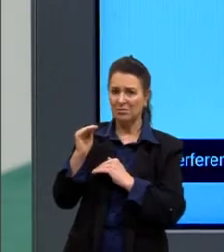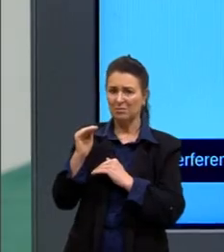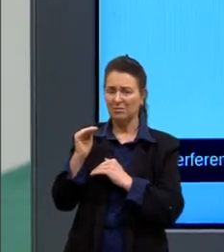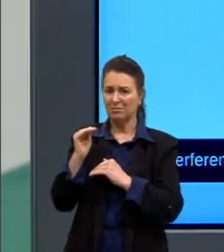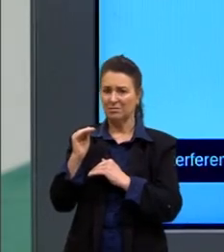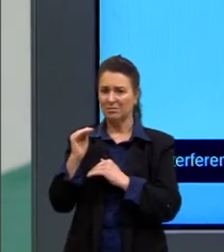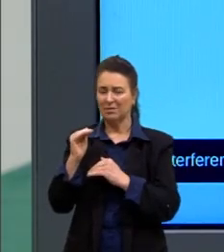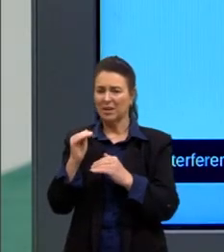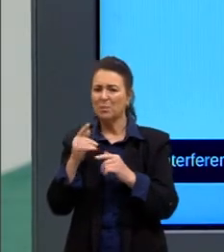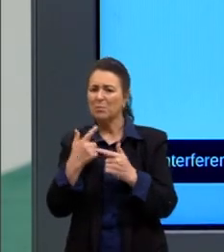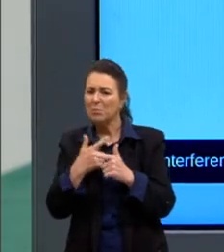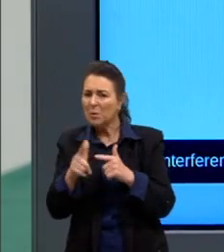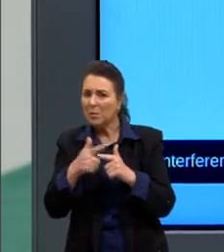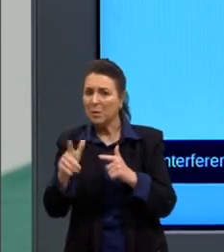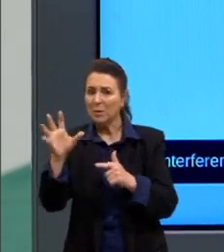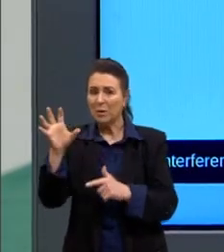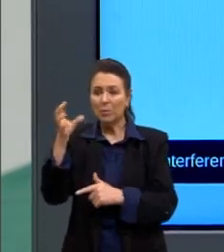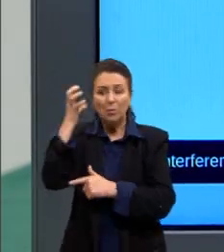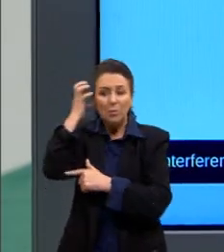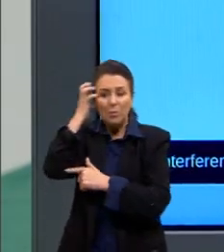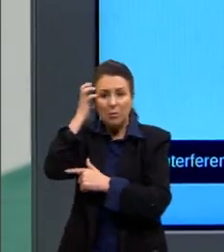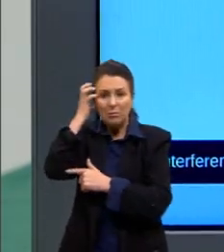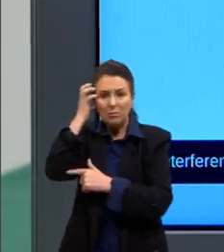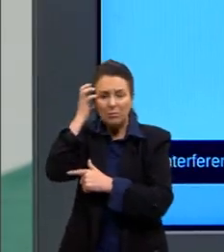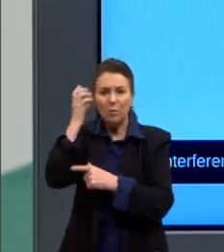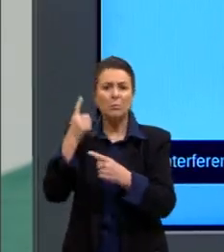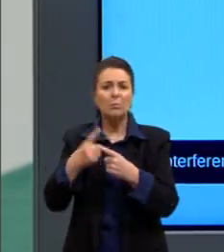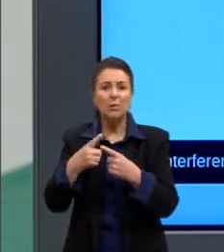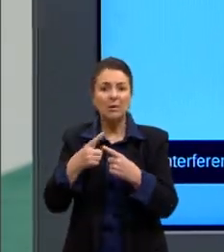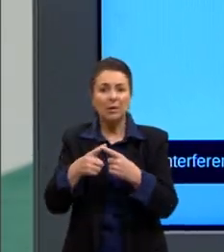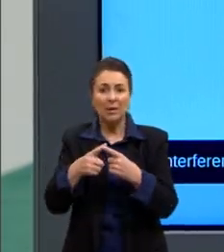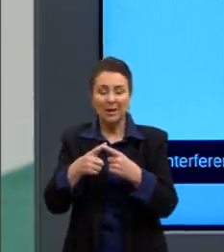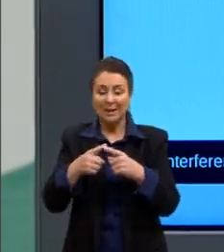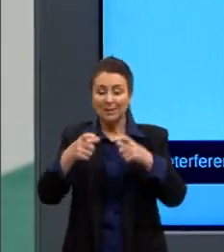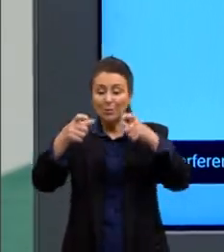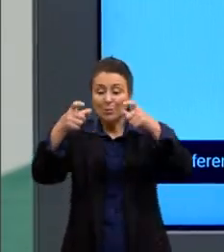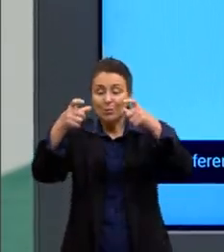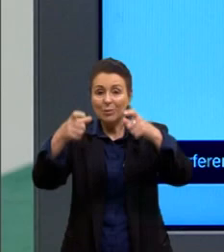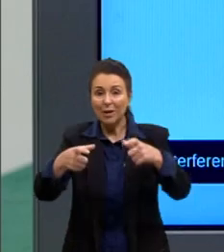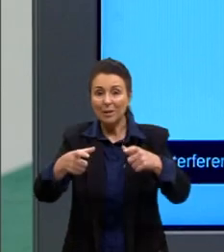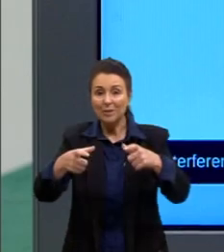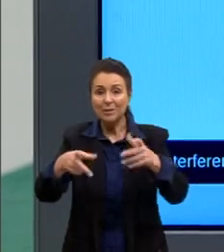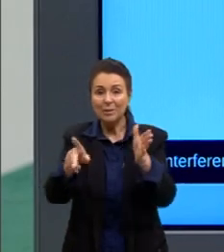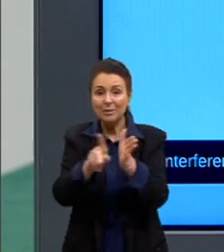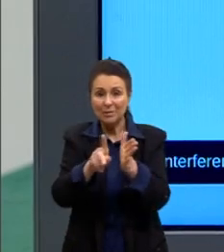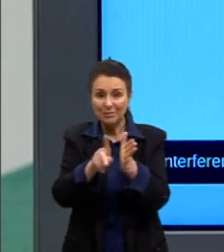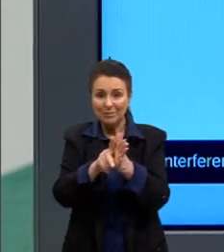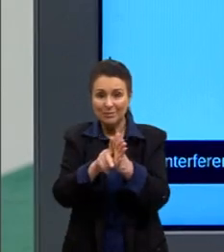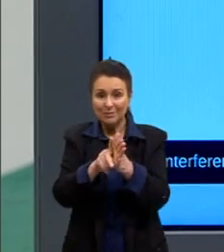esse som. Isso acontece justamente nessas regiões de